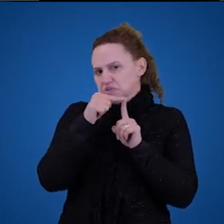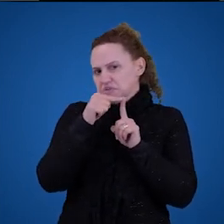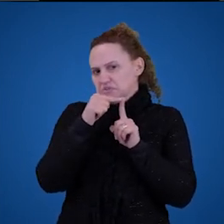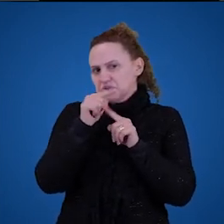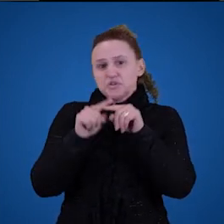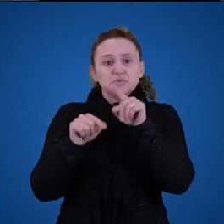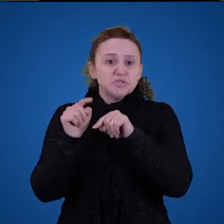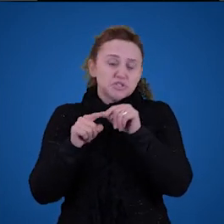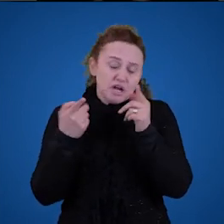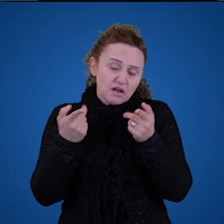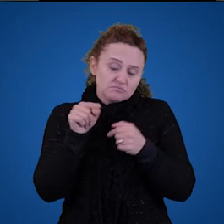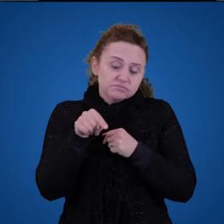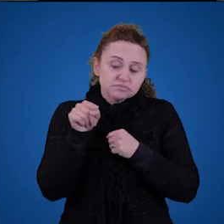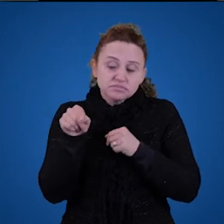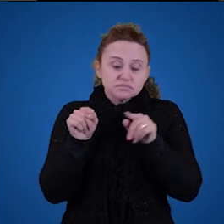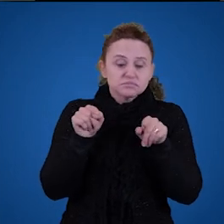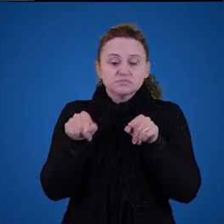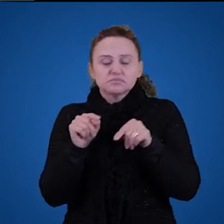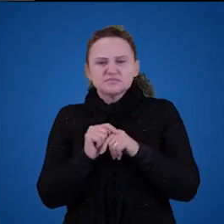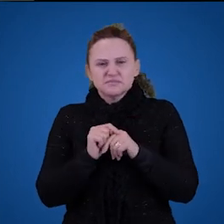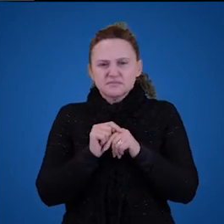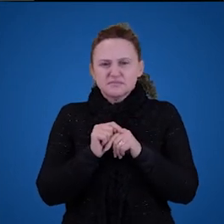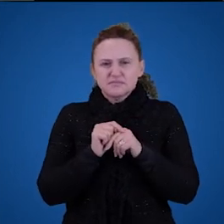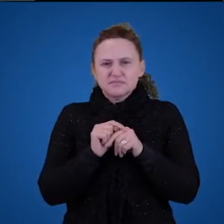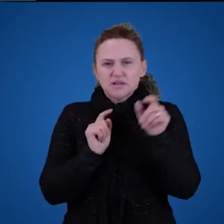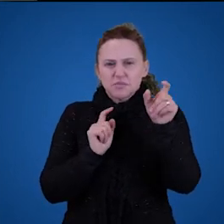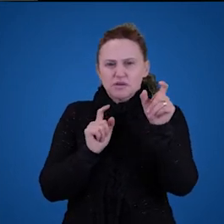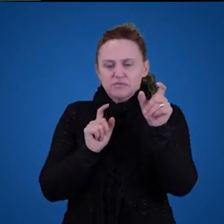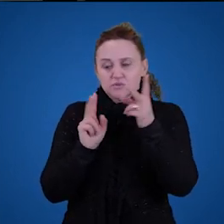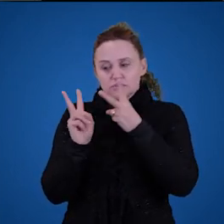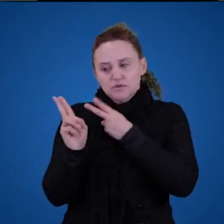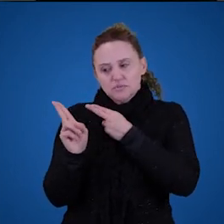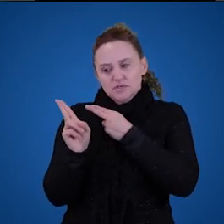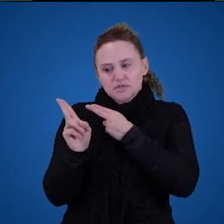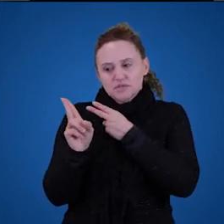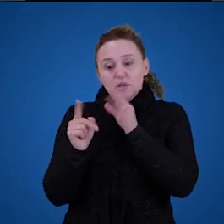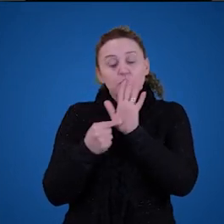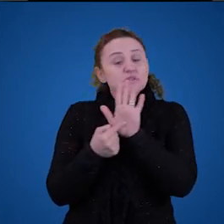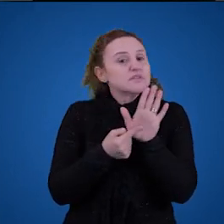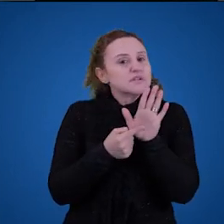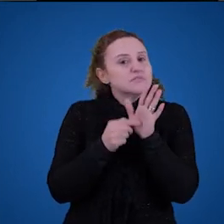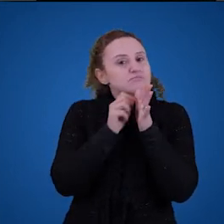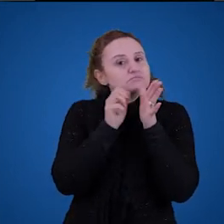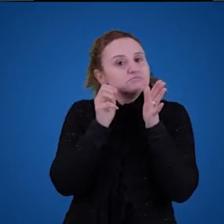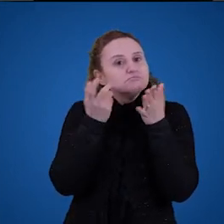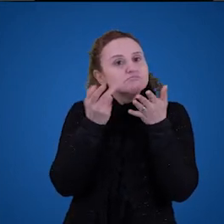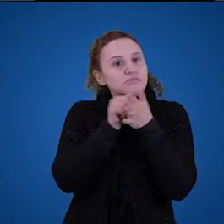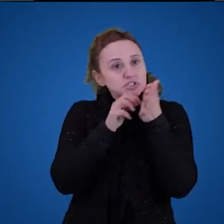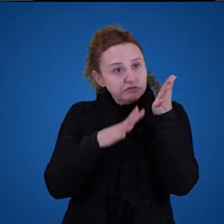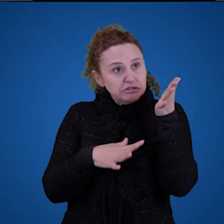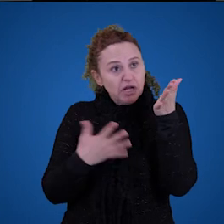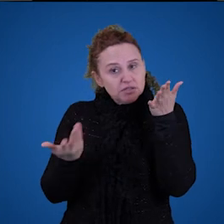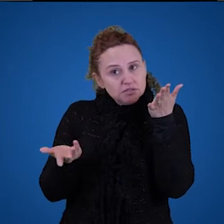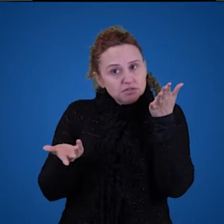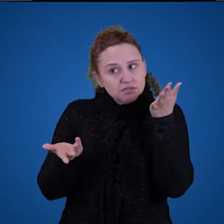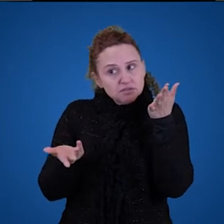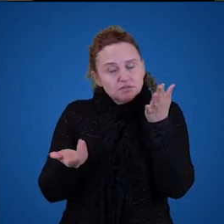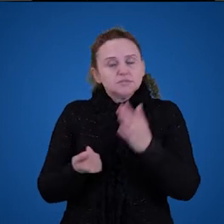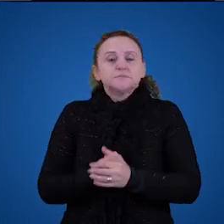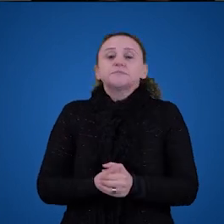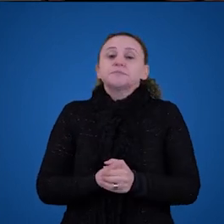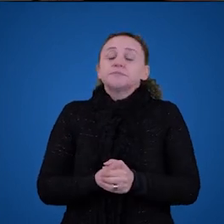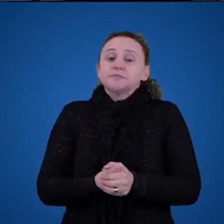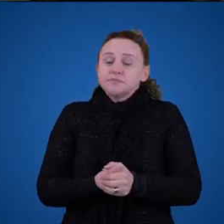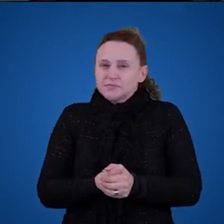elas estão apontando? Alguém poderia dizer que a palavra dormir está apontando para uma atividade no mundo, e isso é